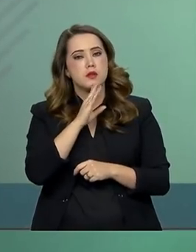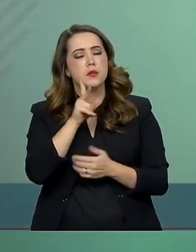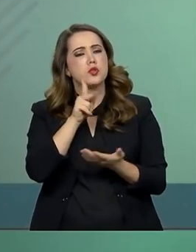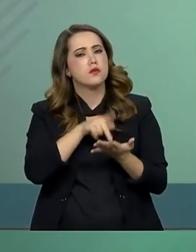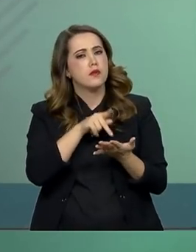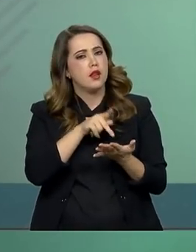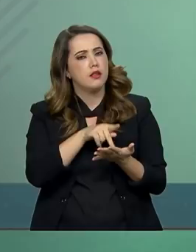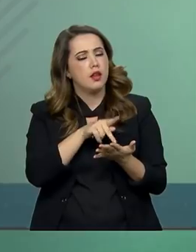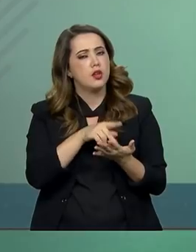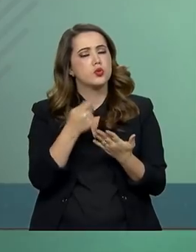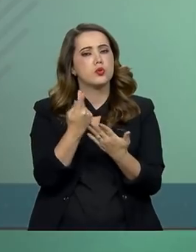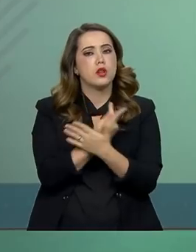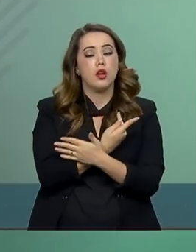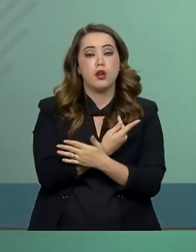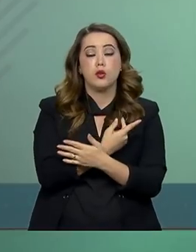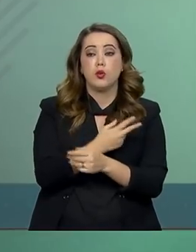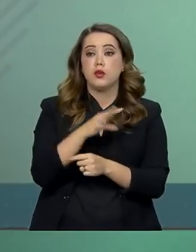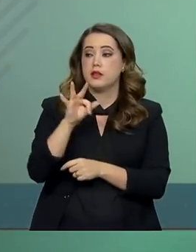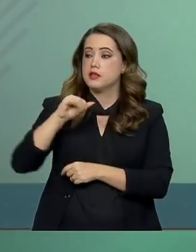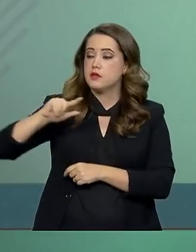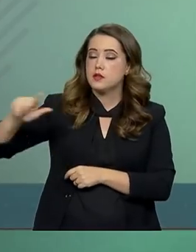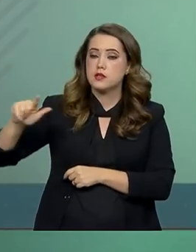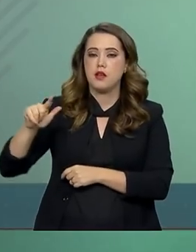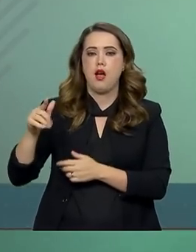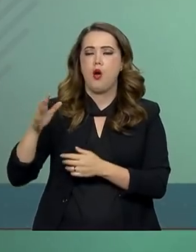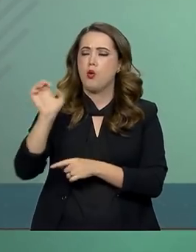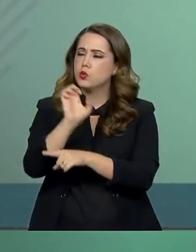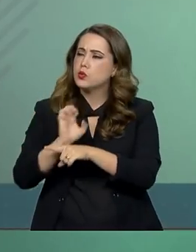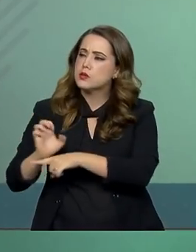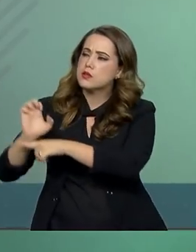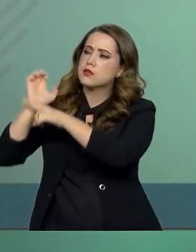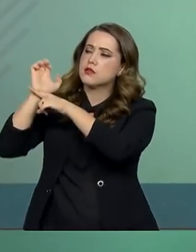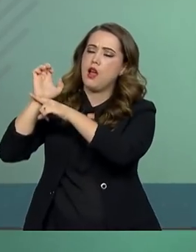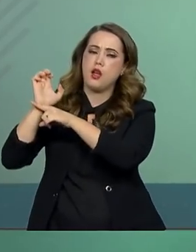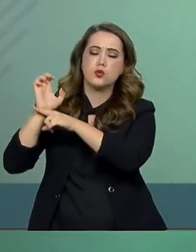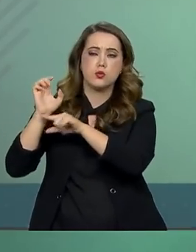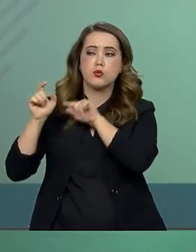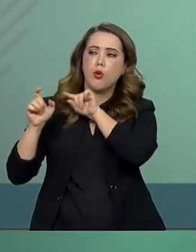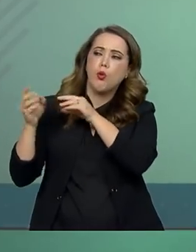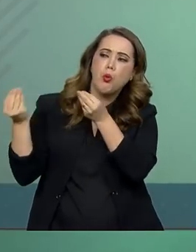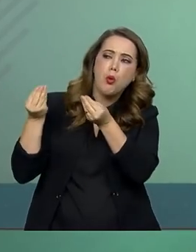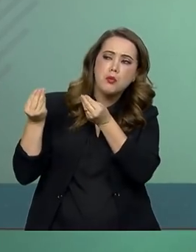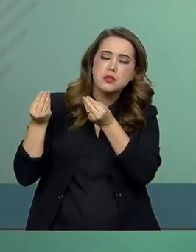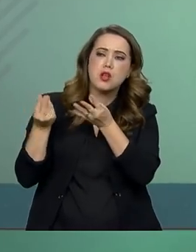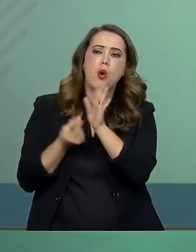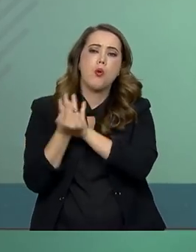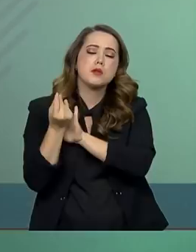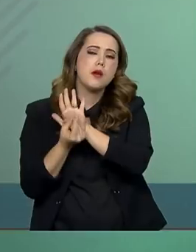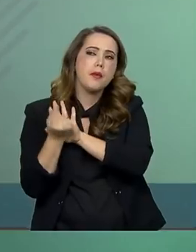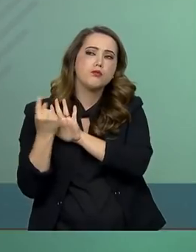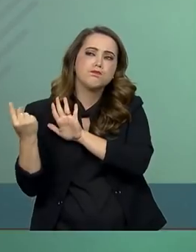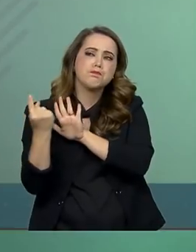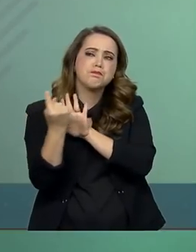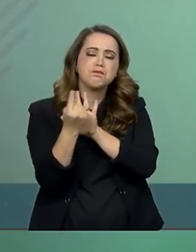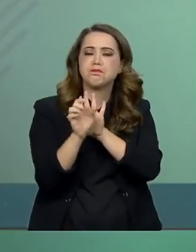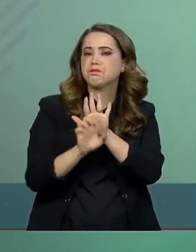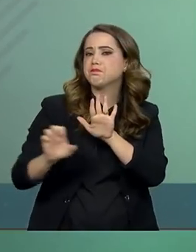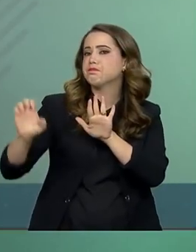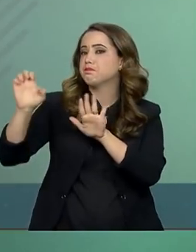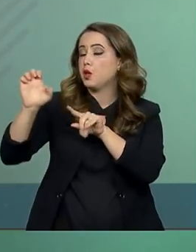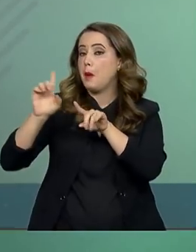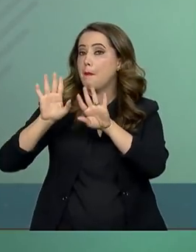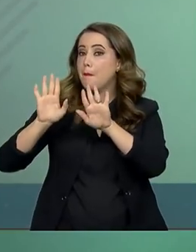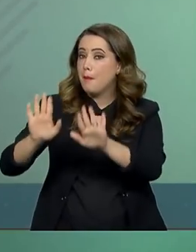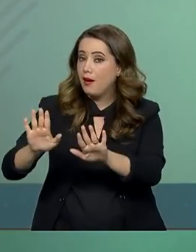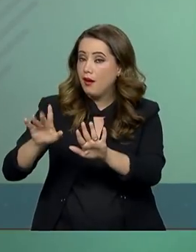real situação fiscal dos entes à sociedade. Por outro lado, os